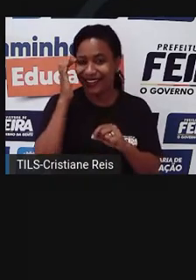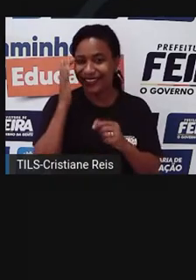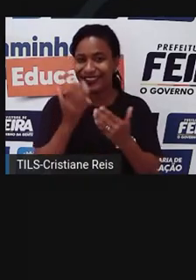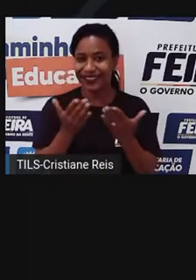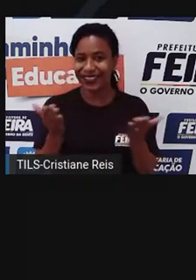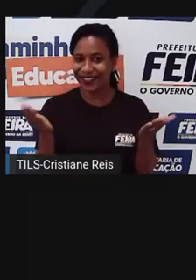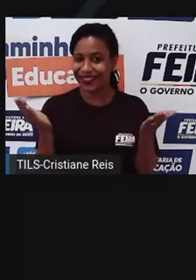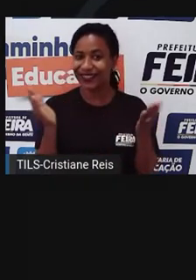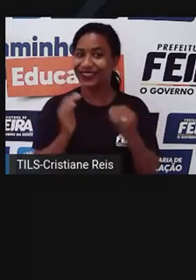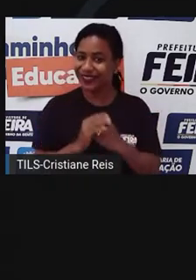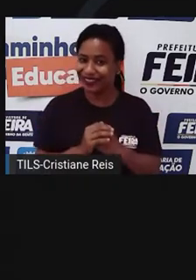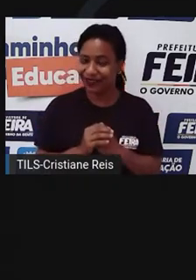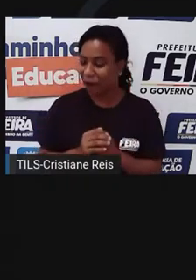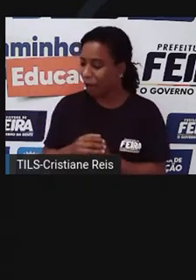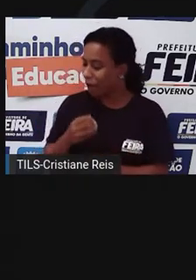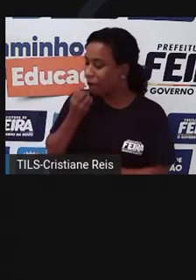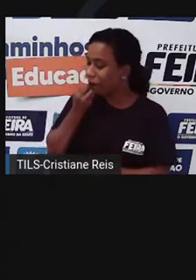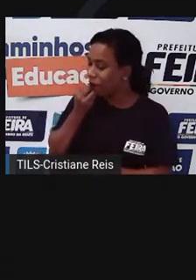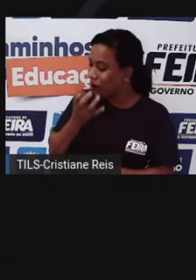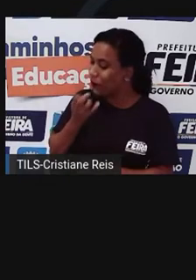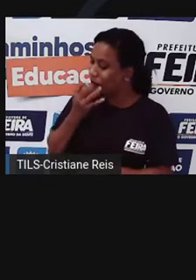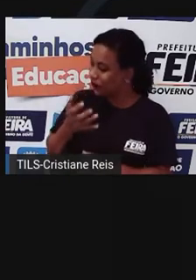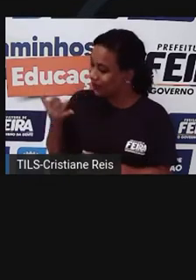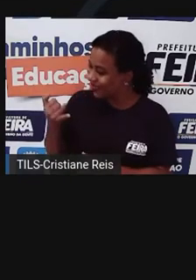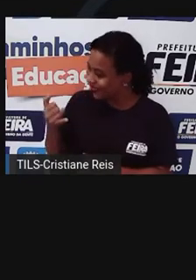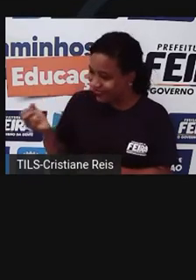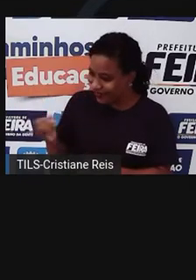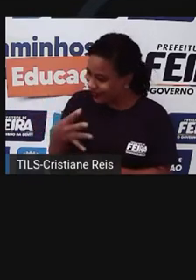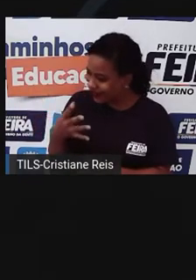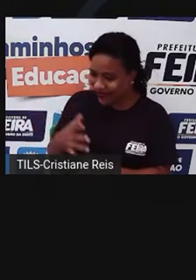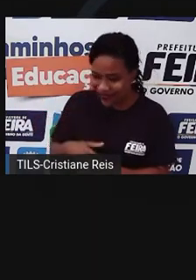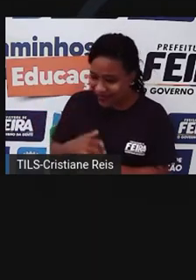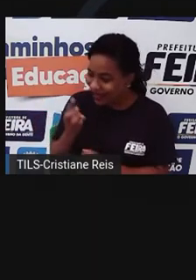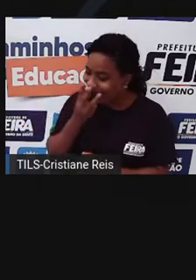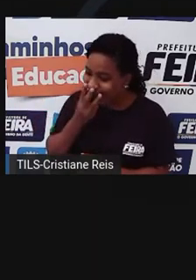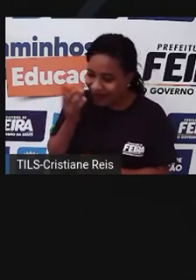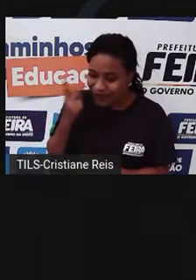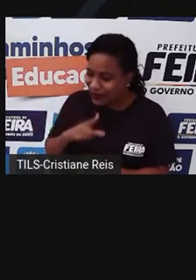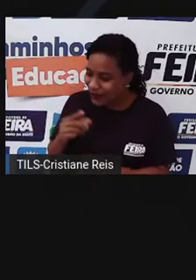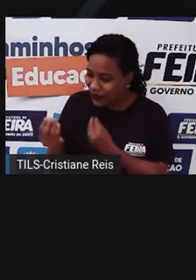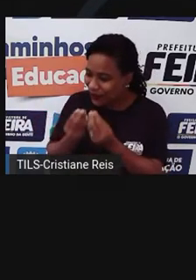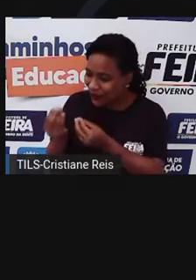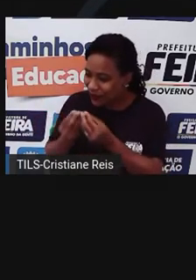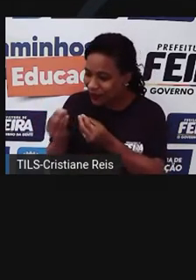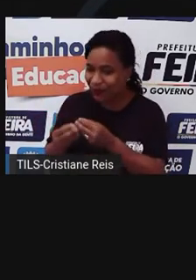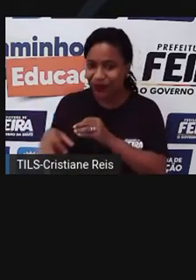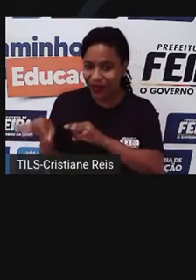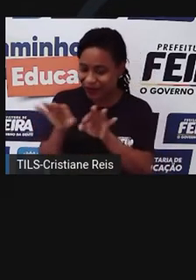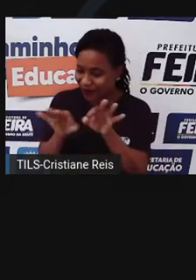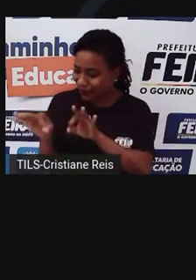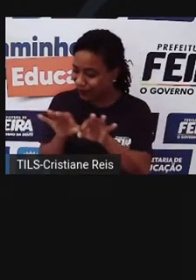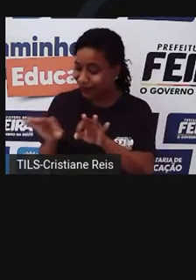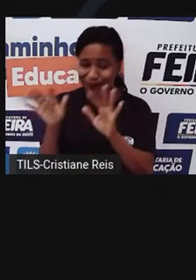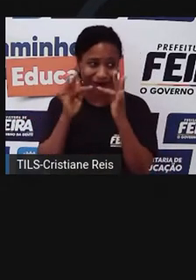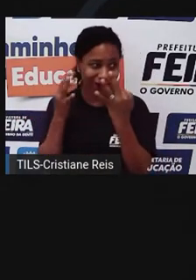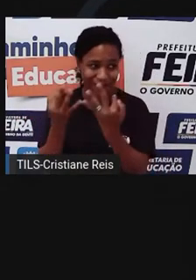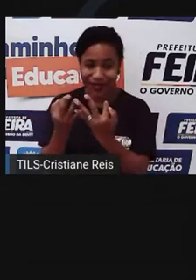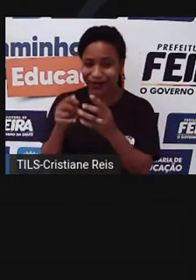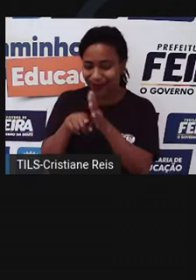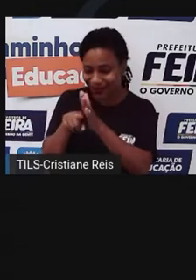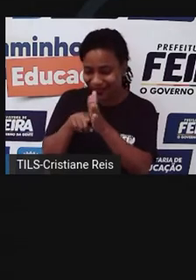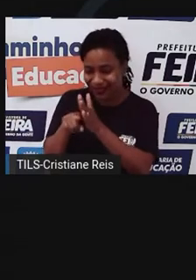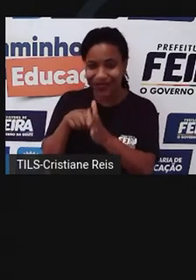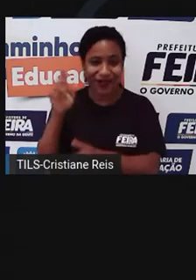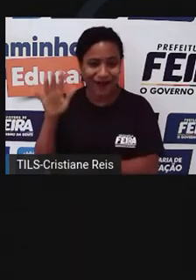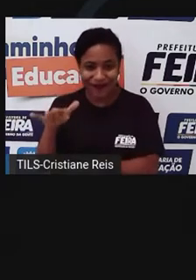Nossa, Mônica! Essas canetinhas são novas. Como você conseguiu? Fiz o planejamento familiar, pesquisei o melhor preço e na